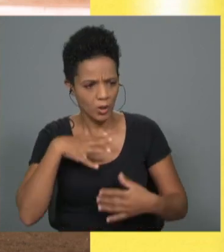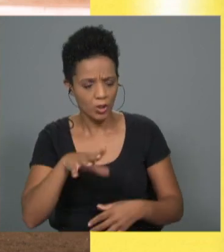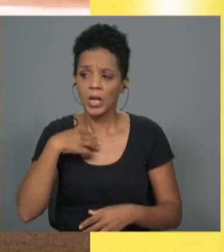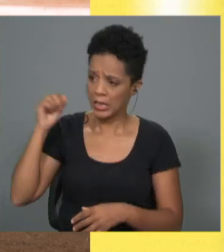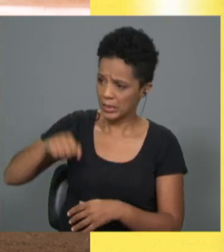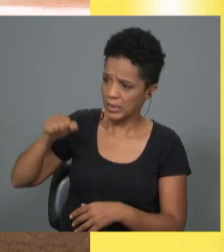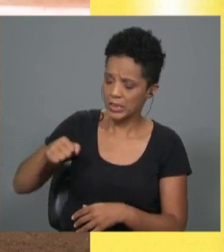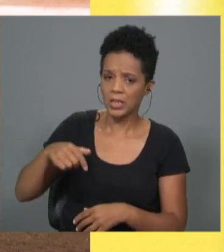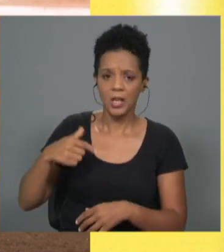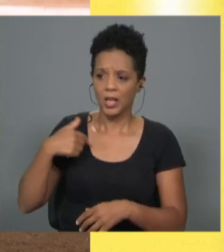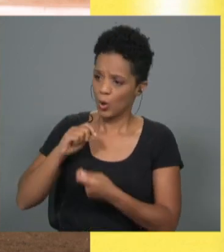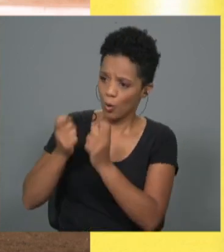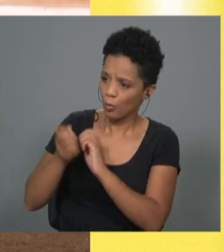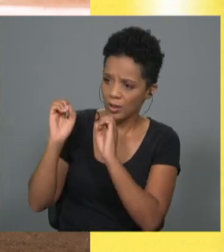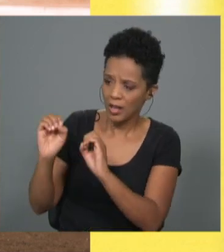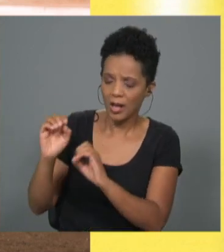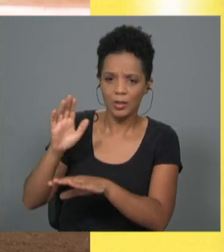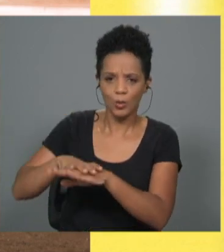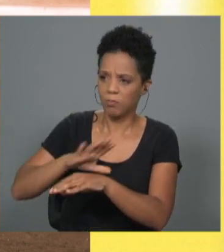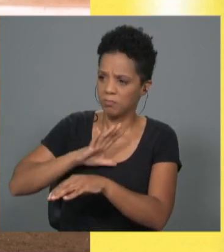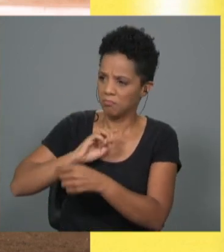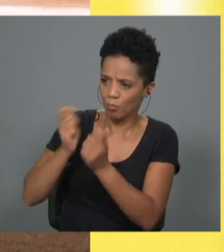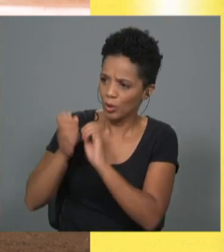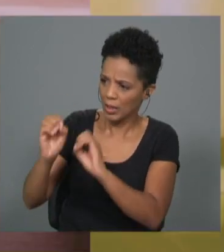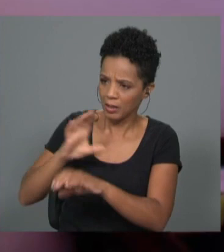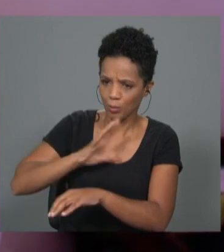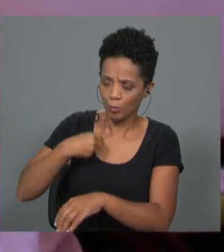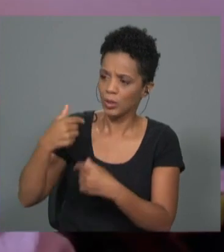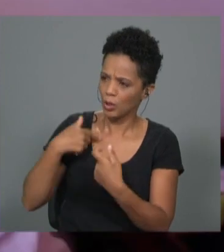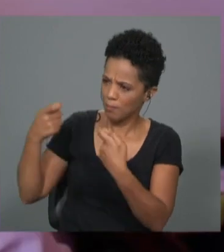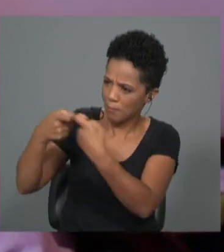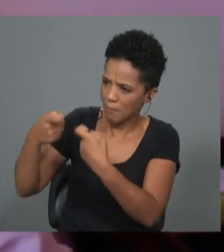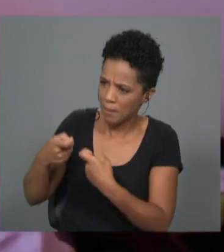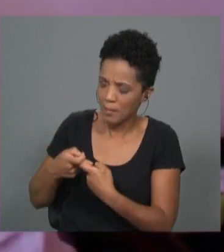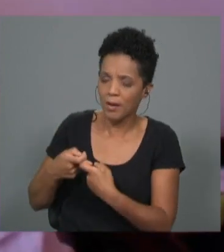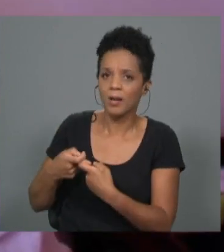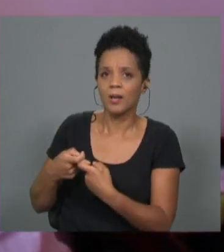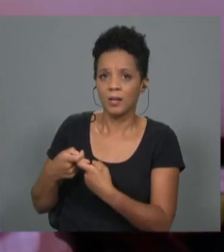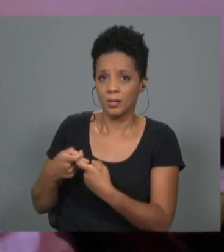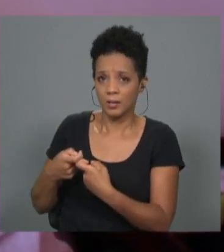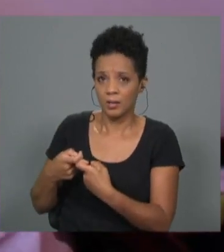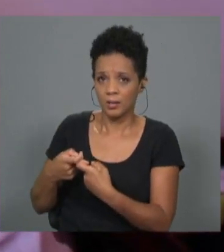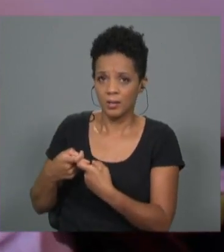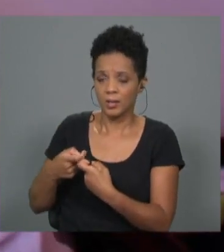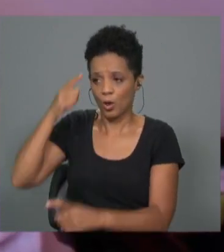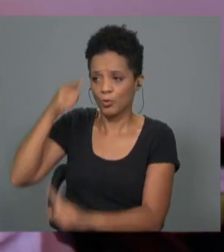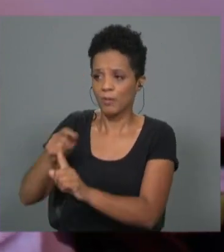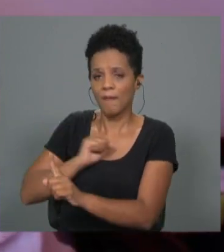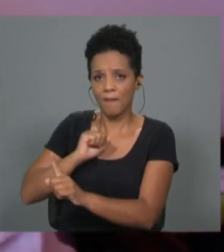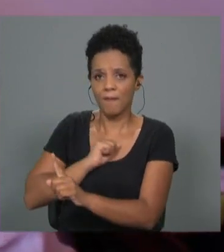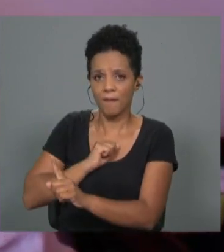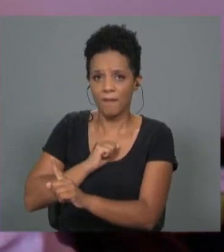sim, sim, eu não mudo nada, por nada deste mundo. Eu estou alinhadíssima com aquilo que é o meu propósito